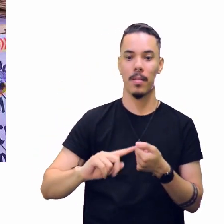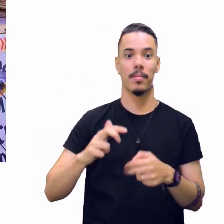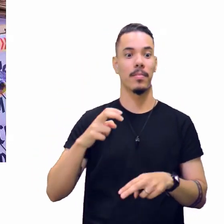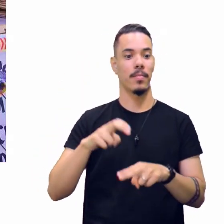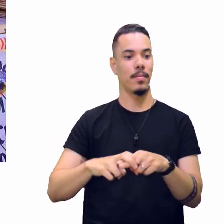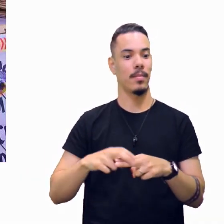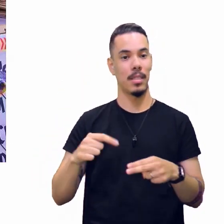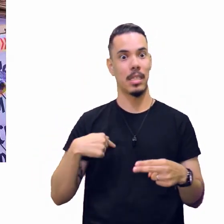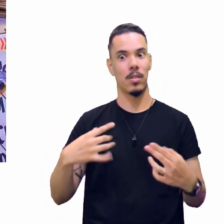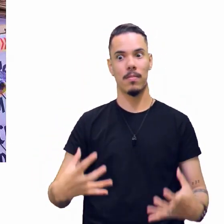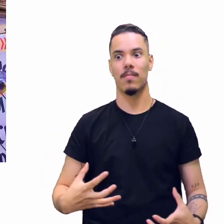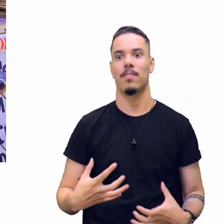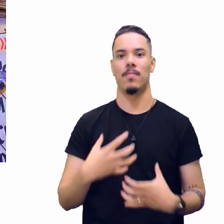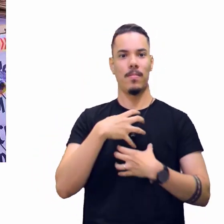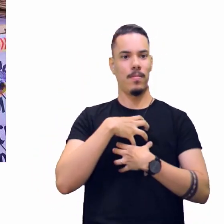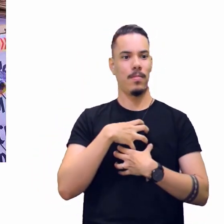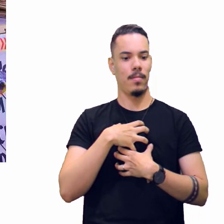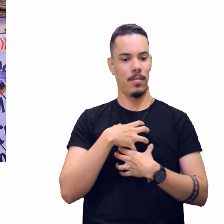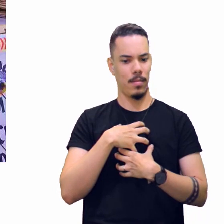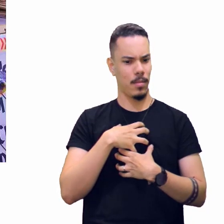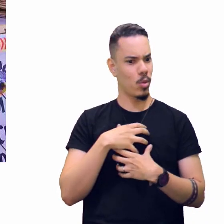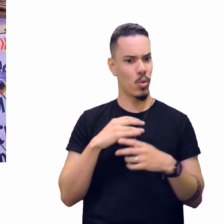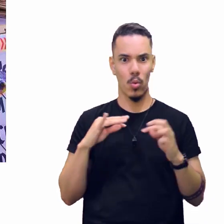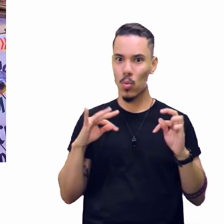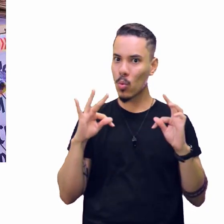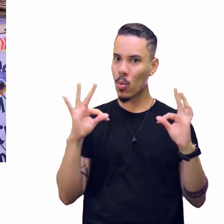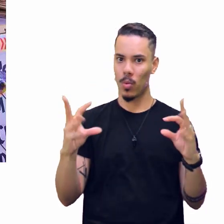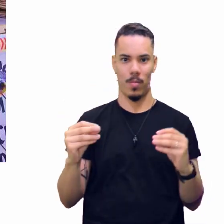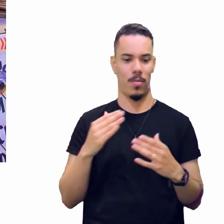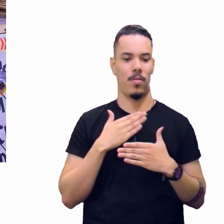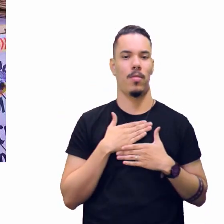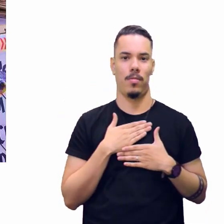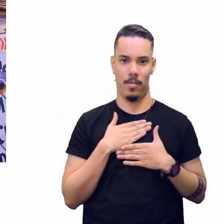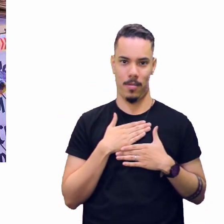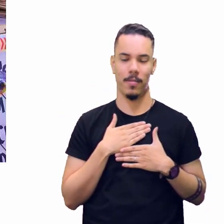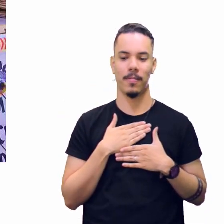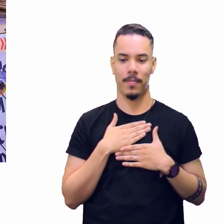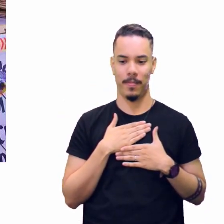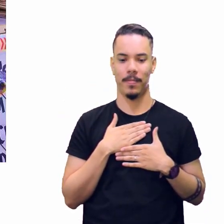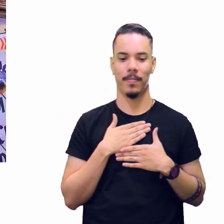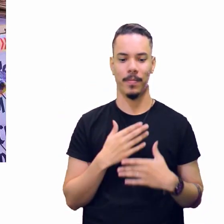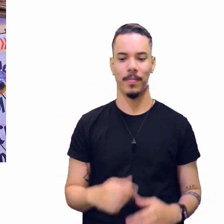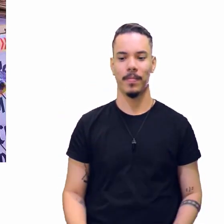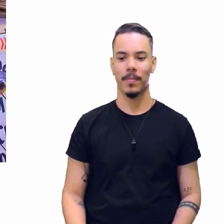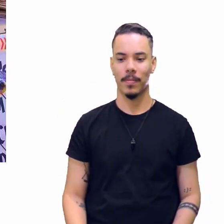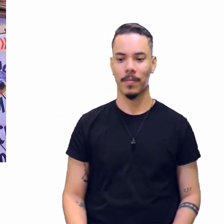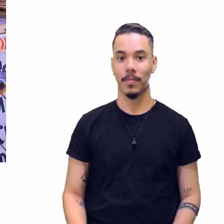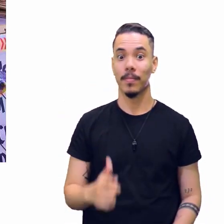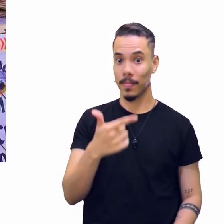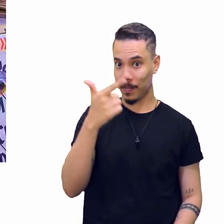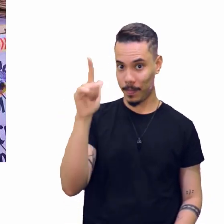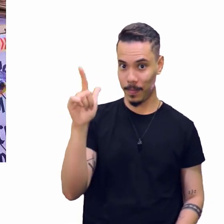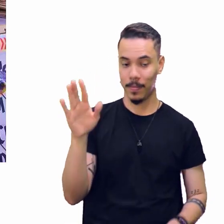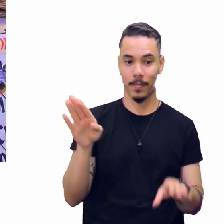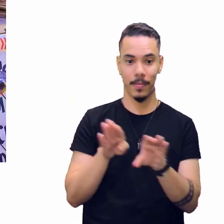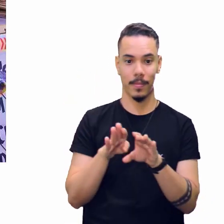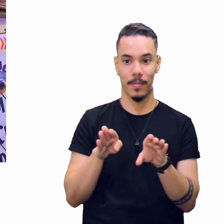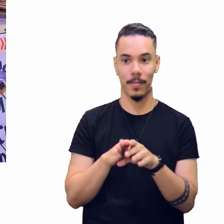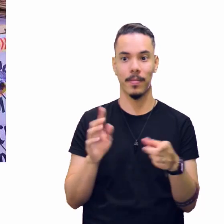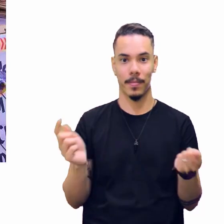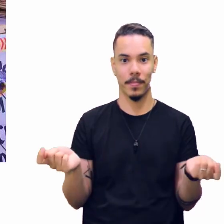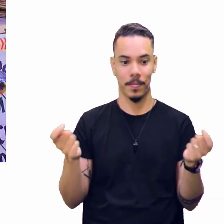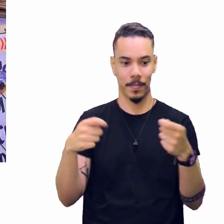dispersa, isso é fácil, mas todo mundo gosta disso, né? Qual o outro que dá